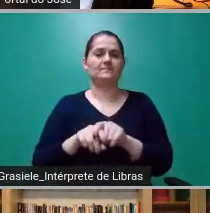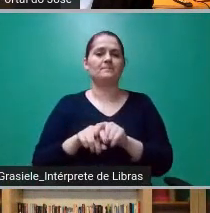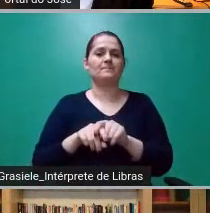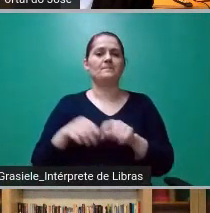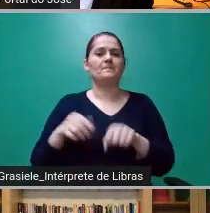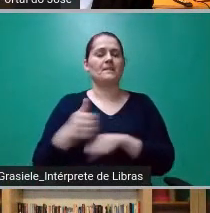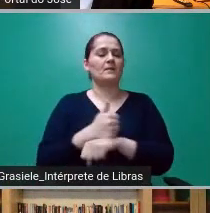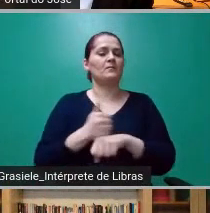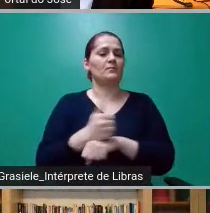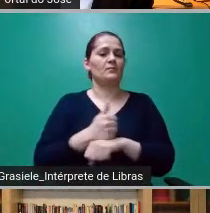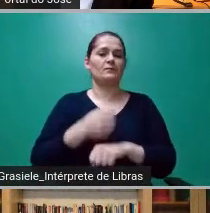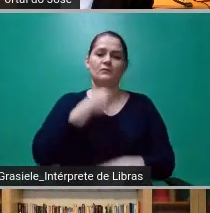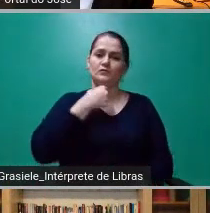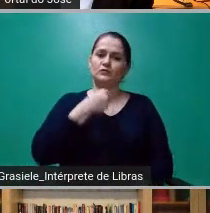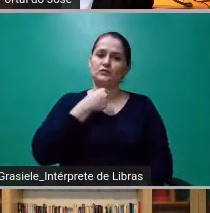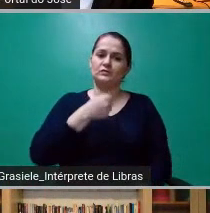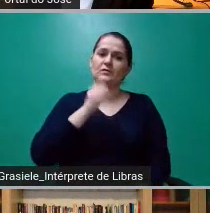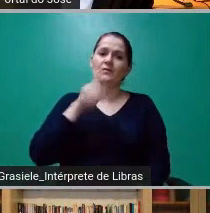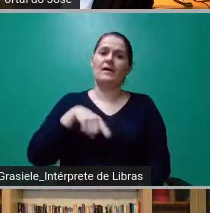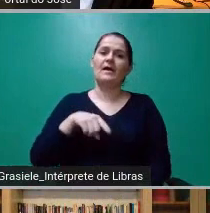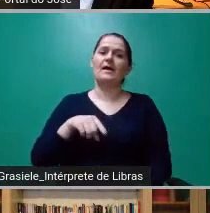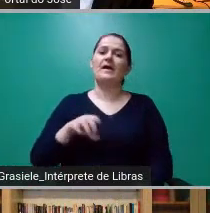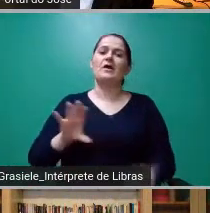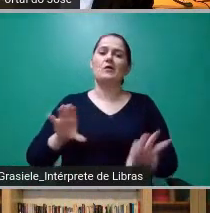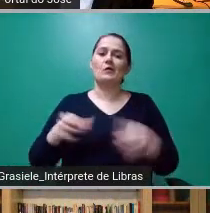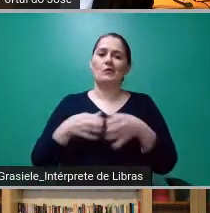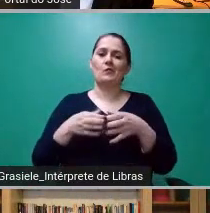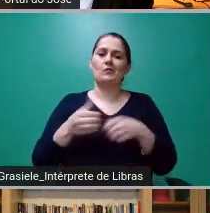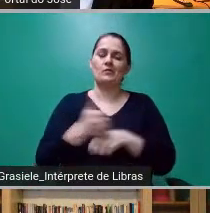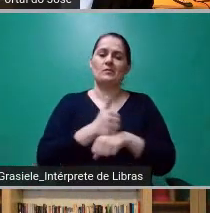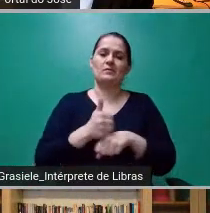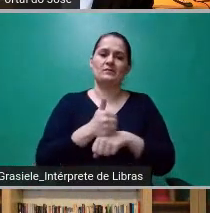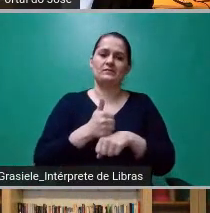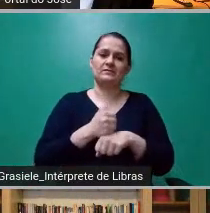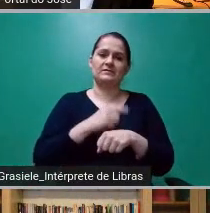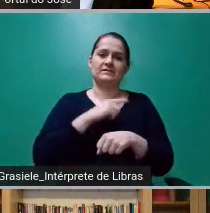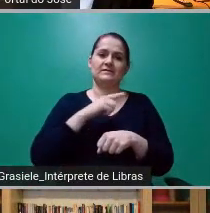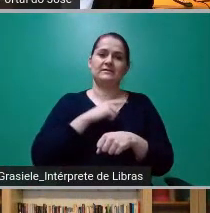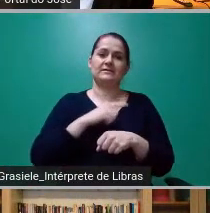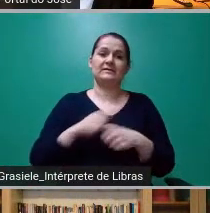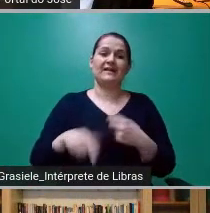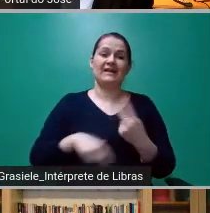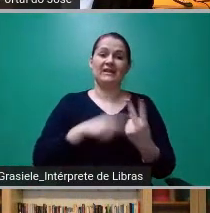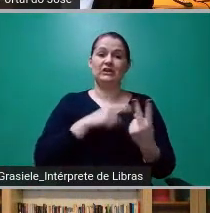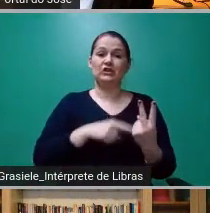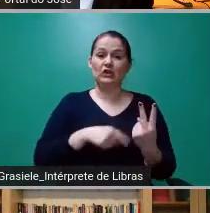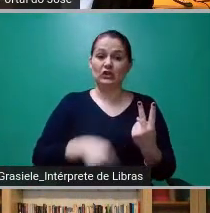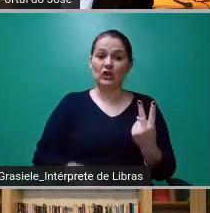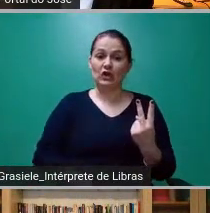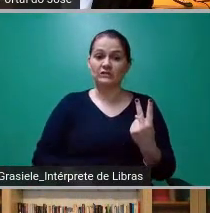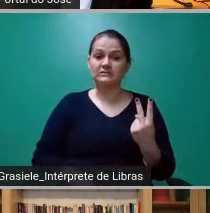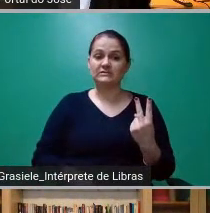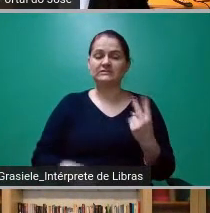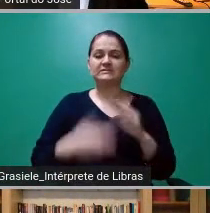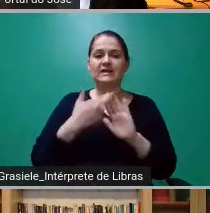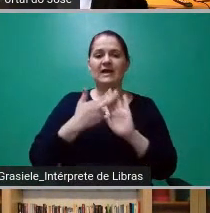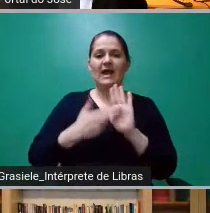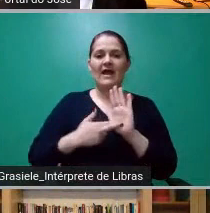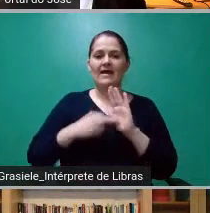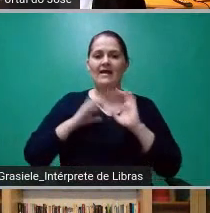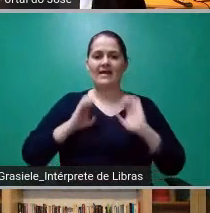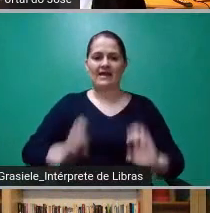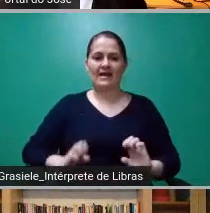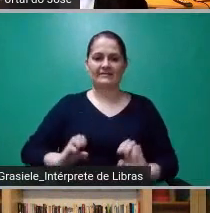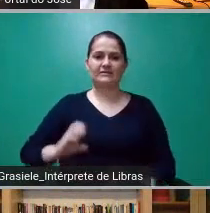das poucas categorias profissionais que não tem apenas um, tem dois códigos de ética. E esses códigos de ética não são